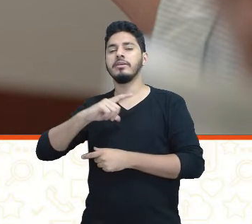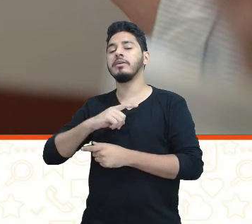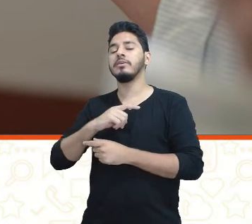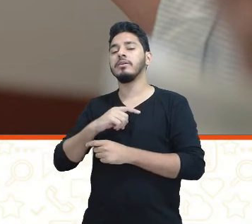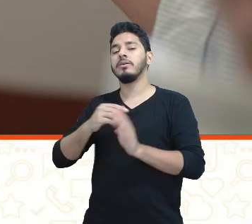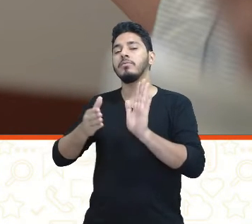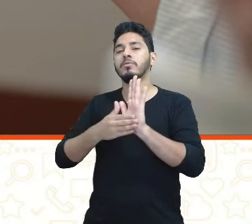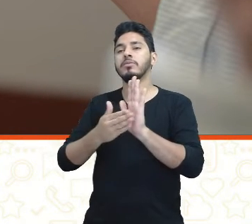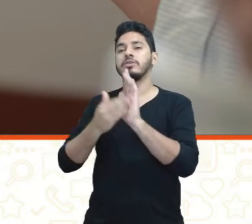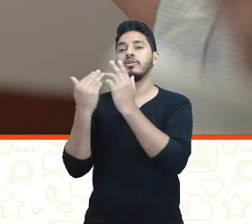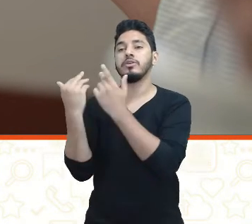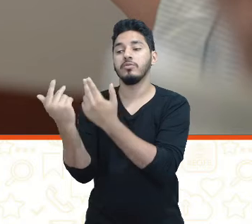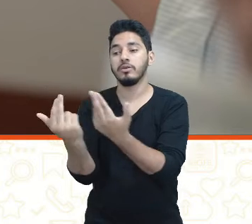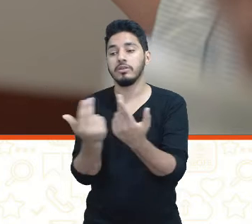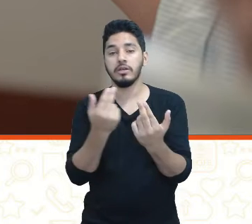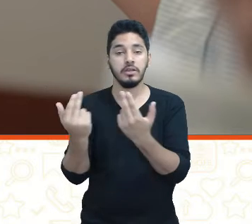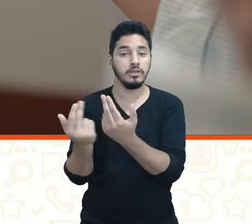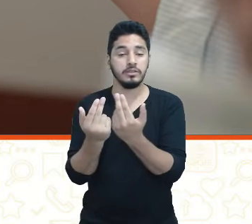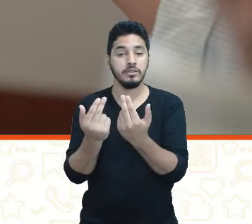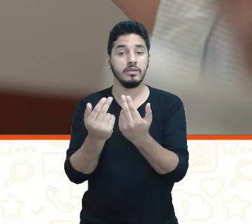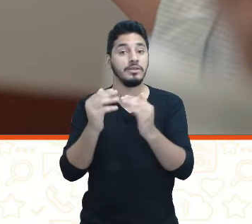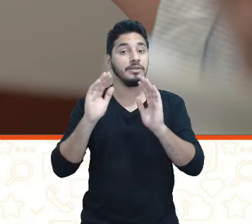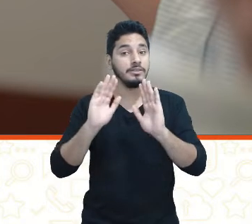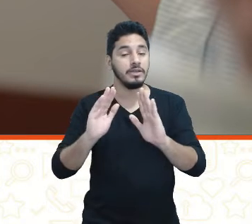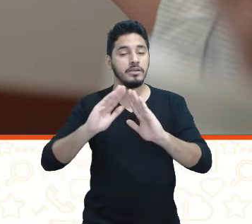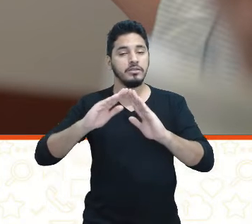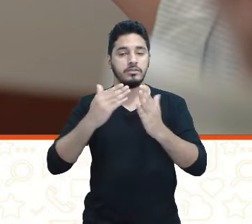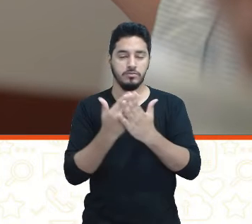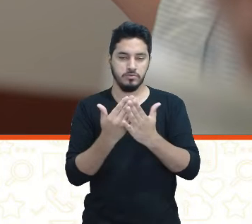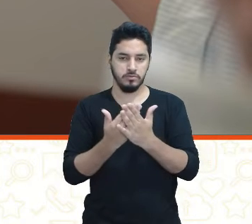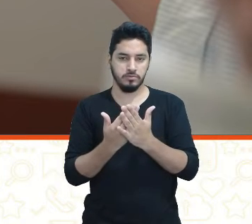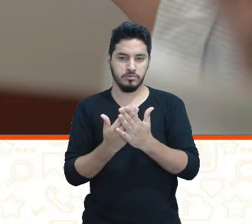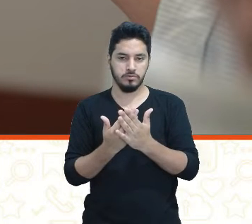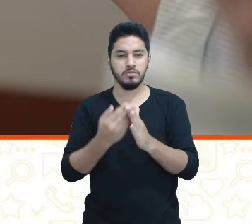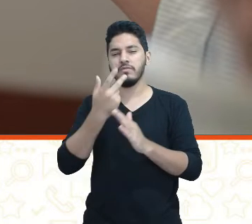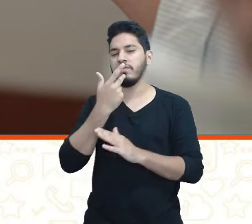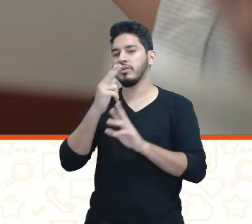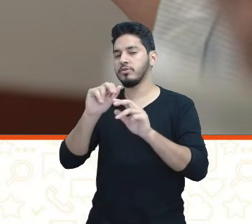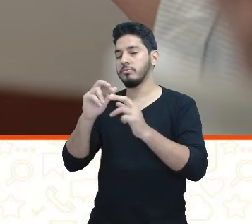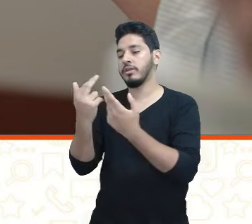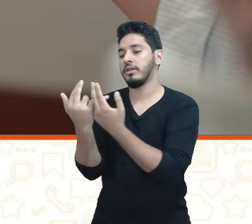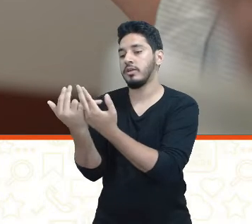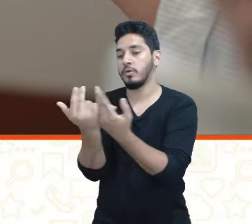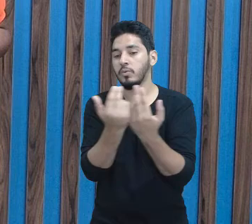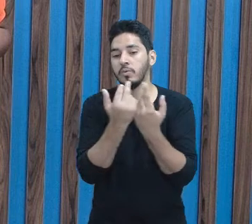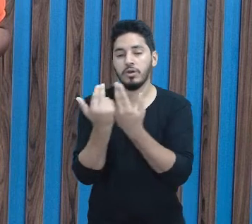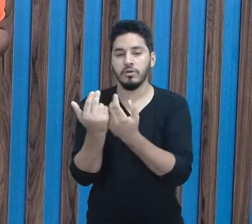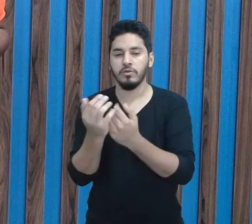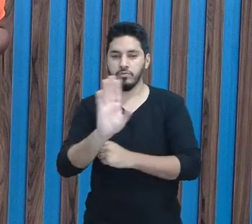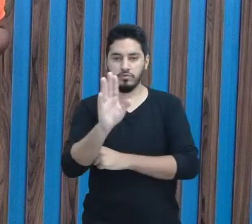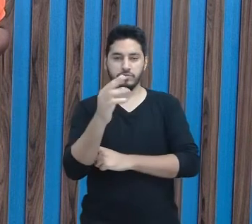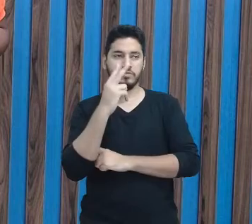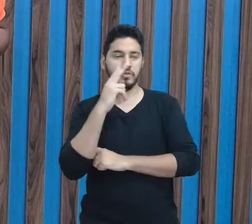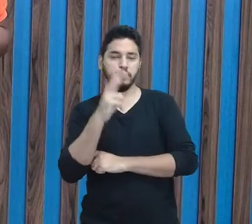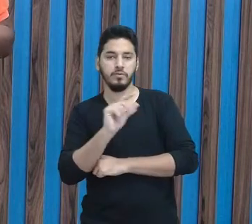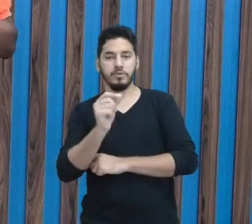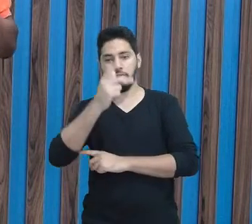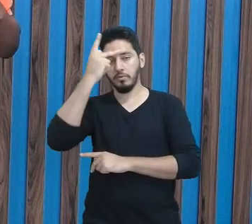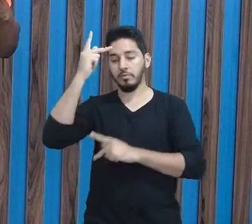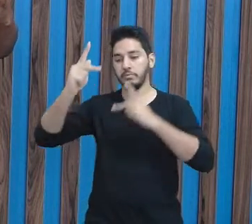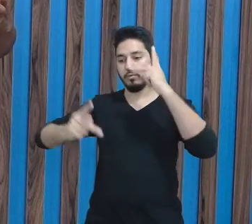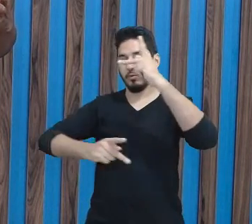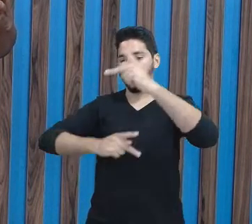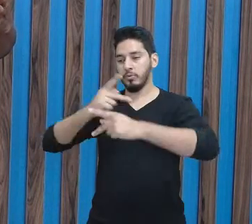nas possibilidades de escolarização. Então, quando falamos em igualdade, não é que você vai encontrar um público